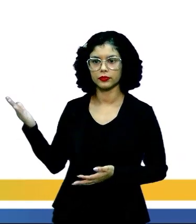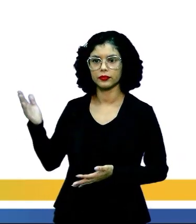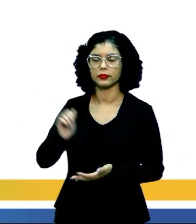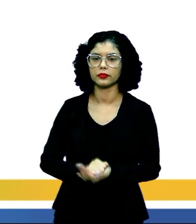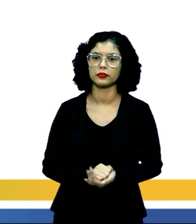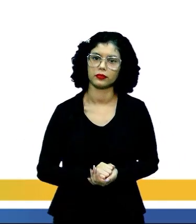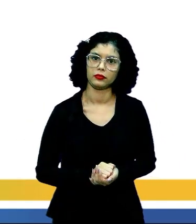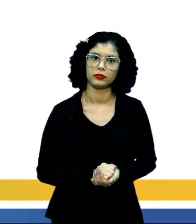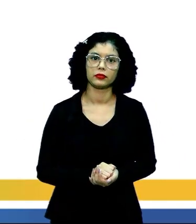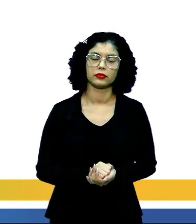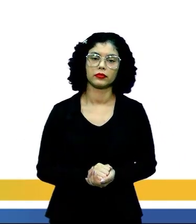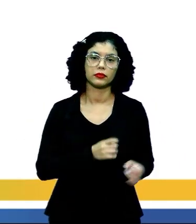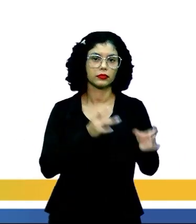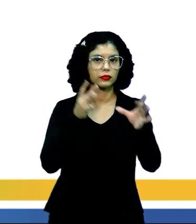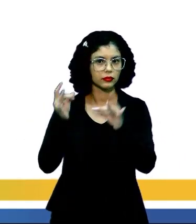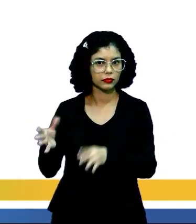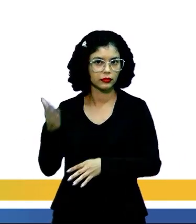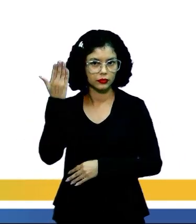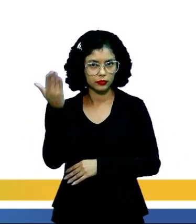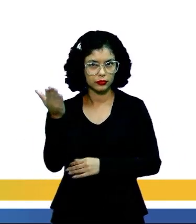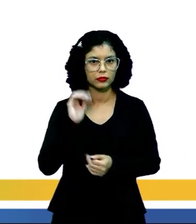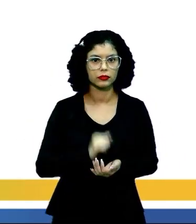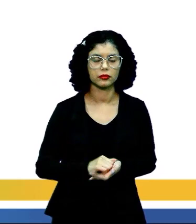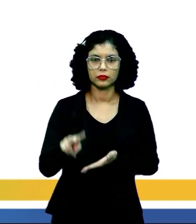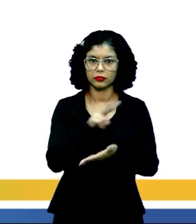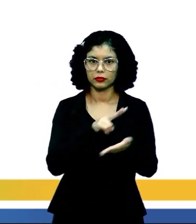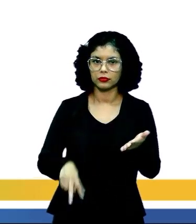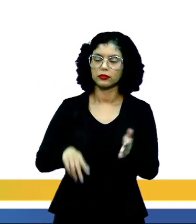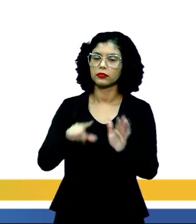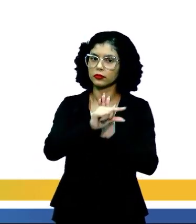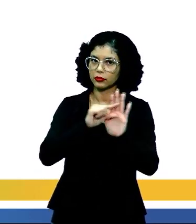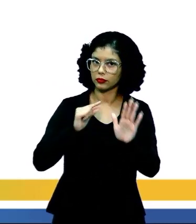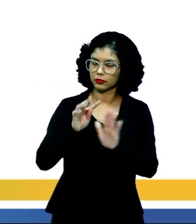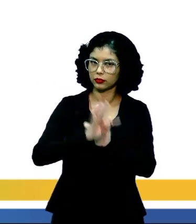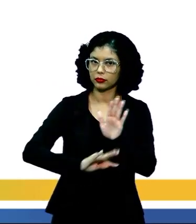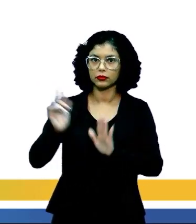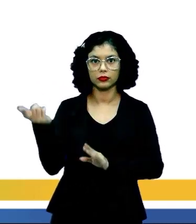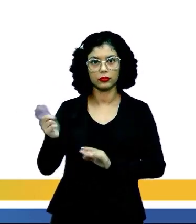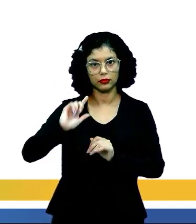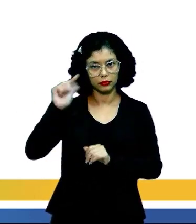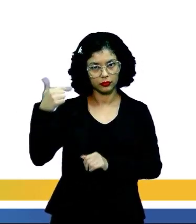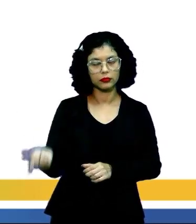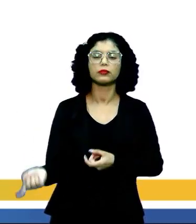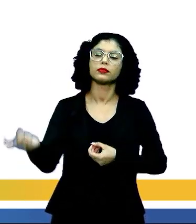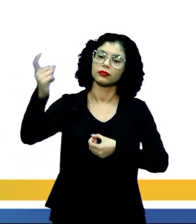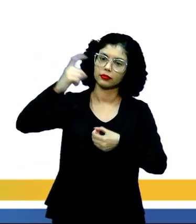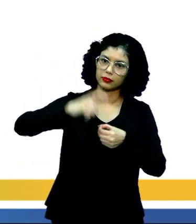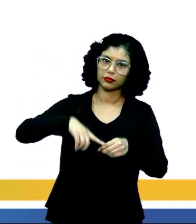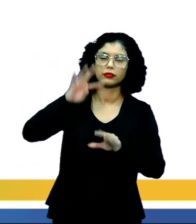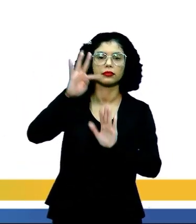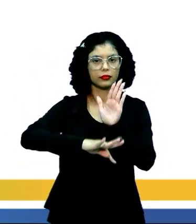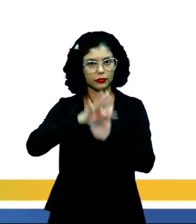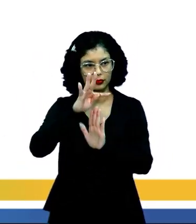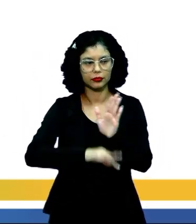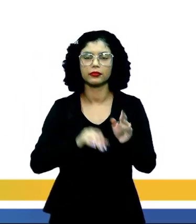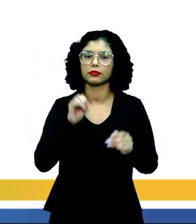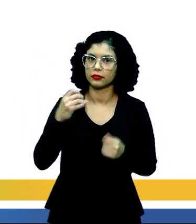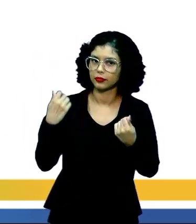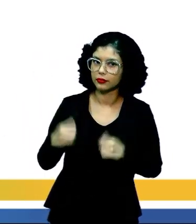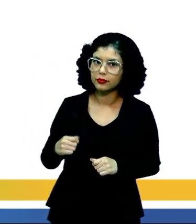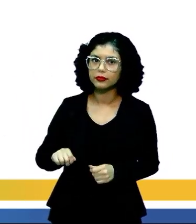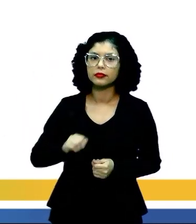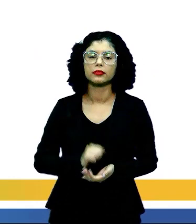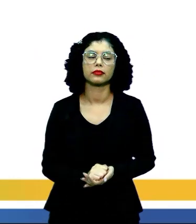questão aí. Dicasinha para você, lê sempre o enunciado, depois, obviamente, você volta para o texto, você